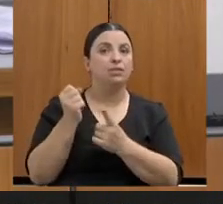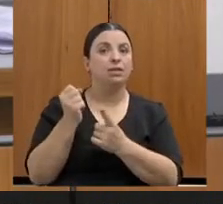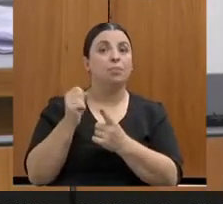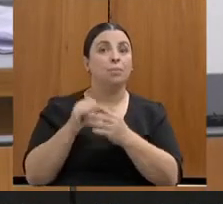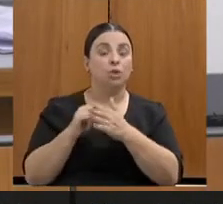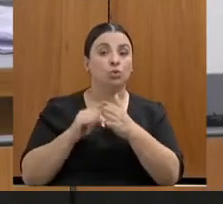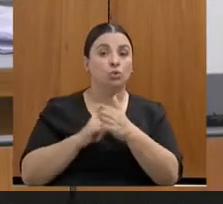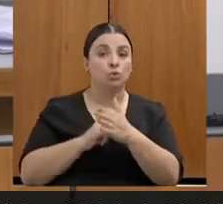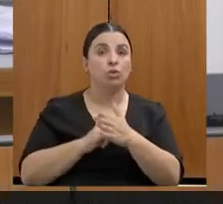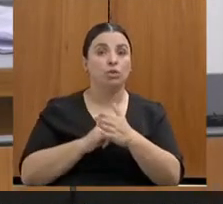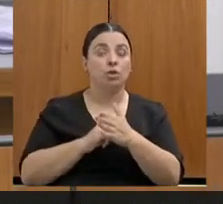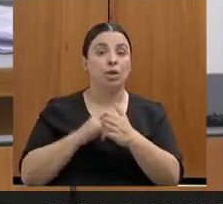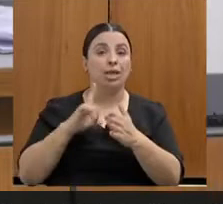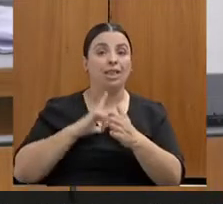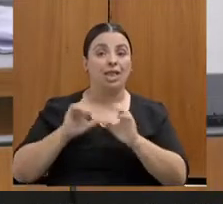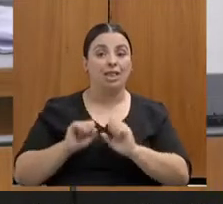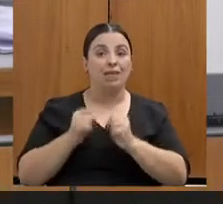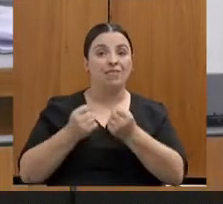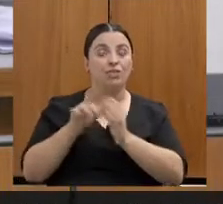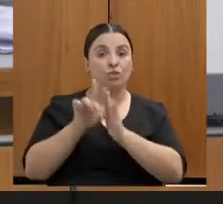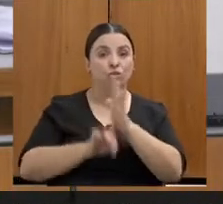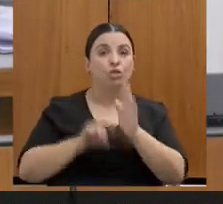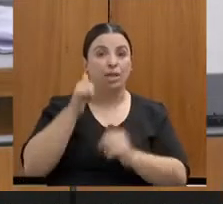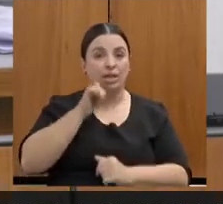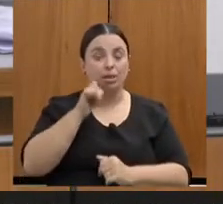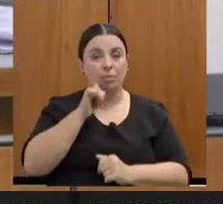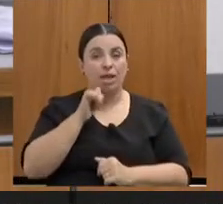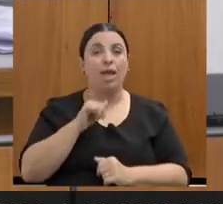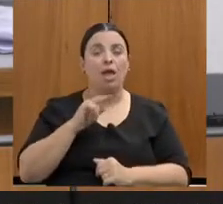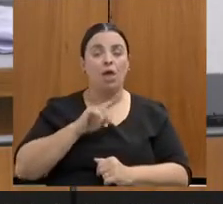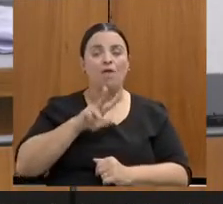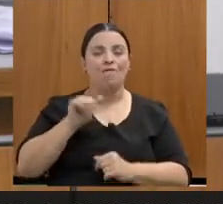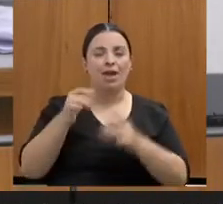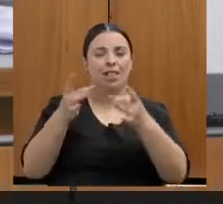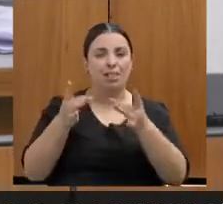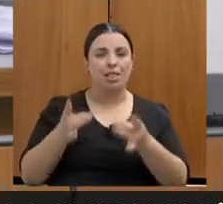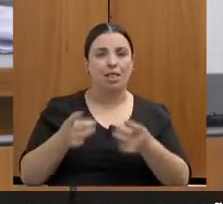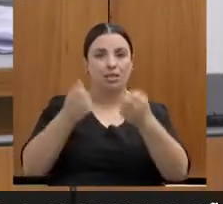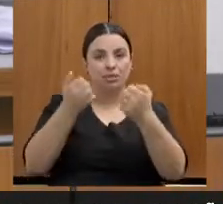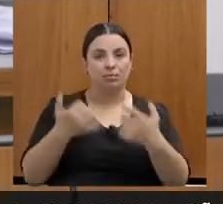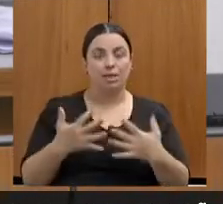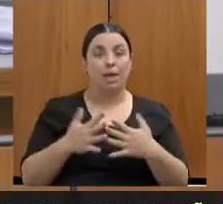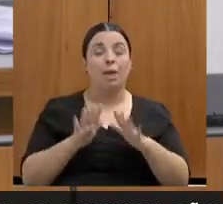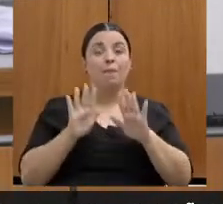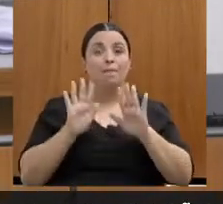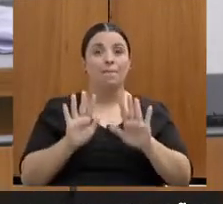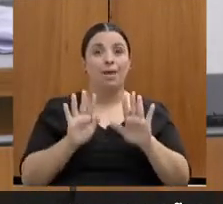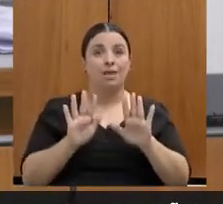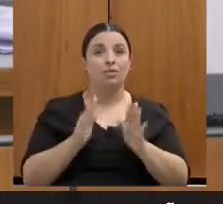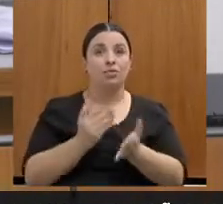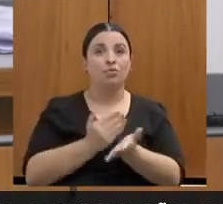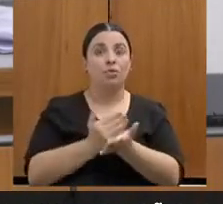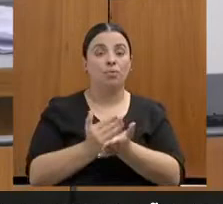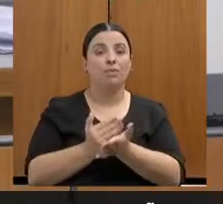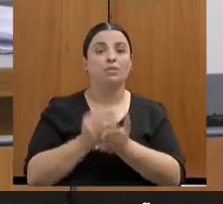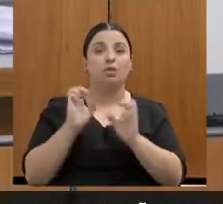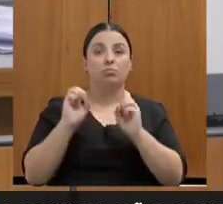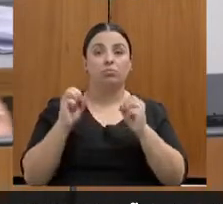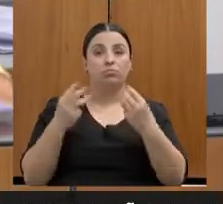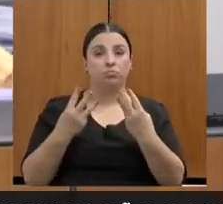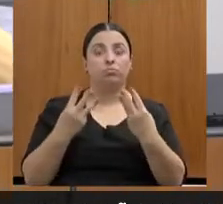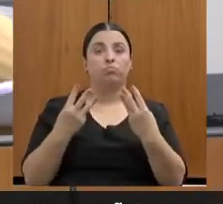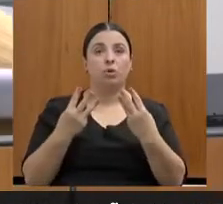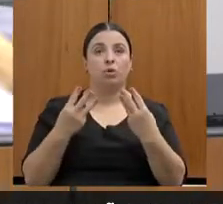dos direitos da mulher. Eu vou te explicar um pouquinho melhor para frente, mas aí eu vou começar ali a nossa apresentação.